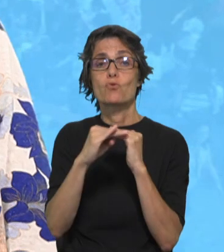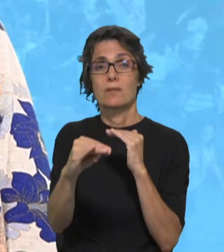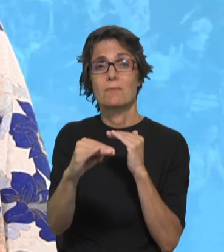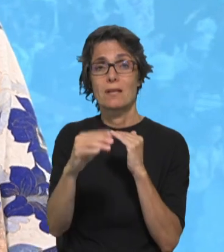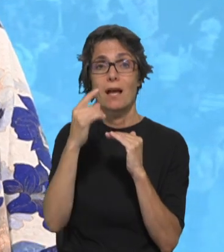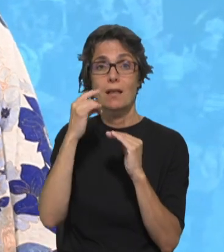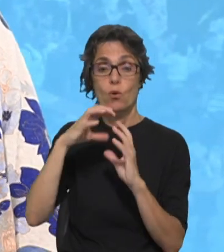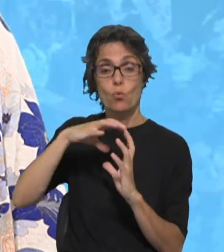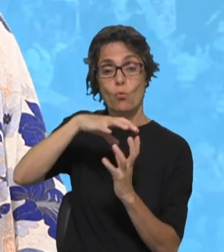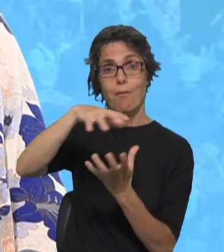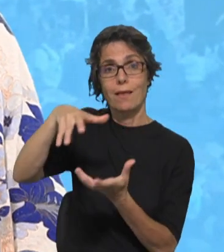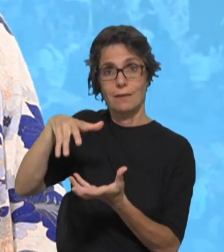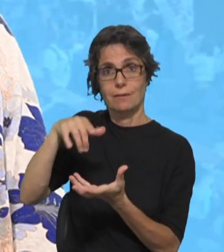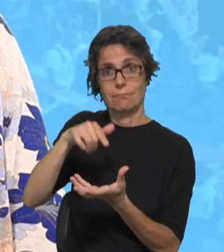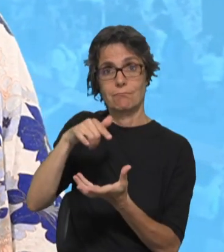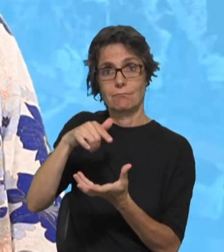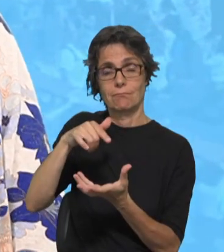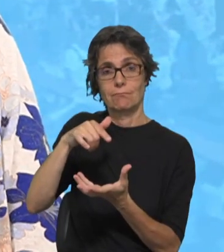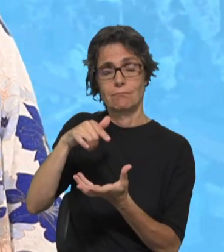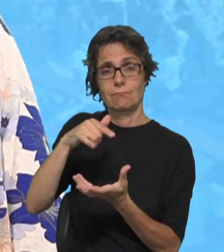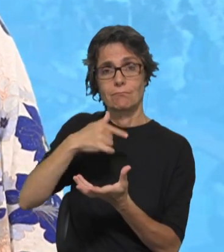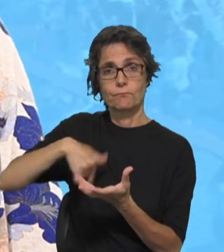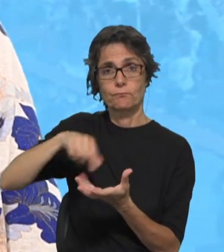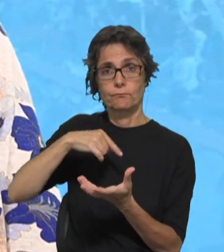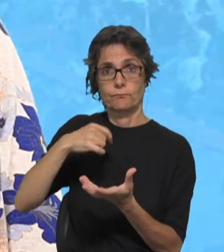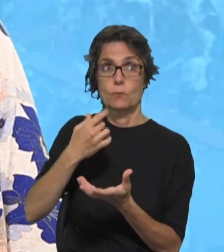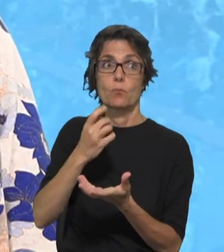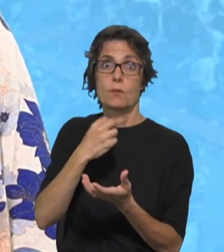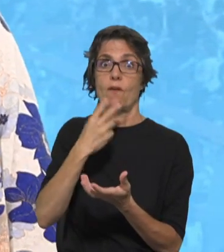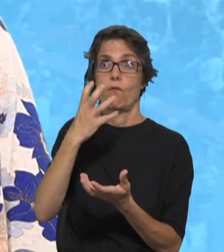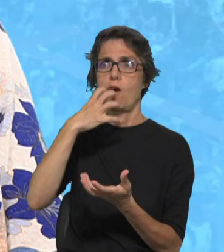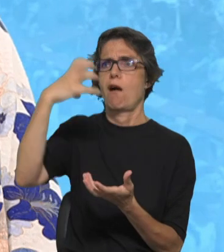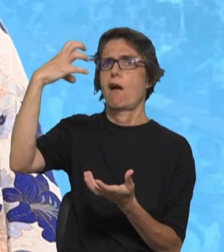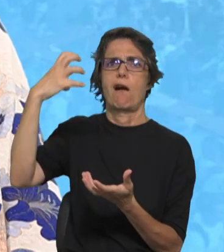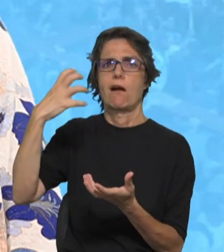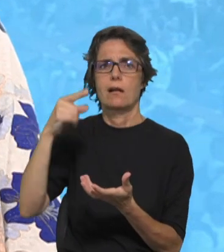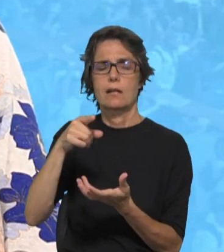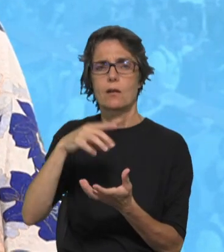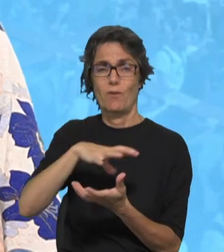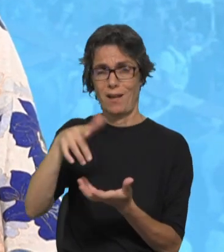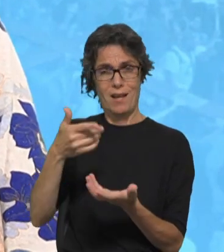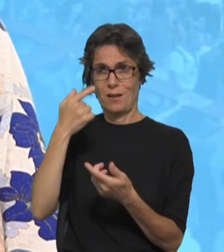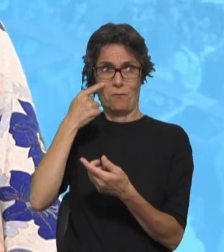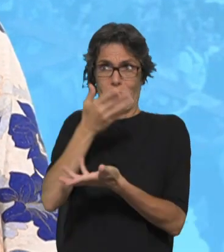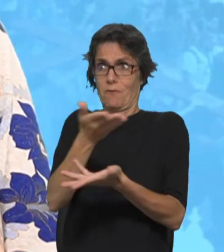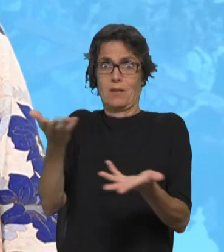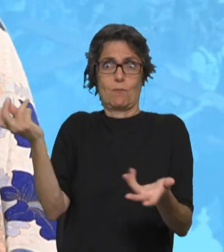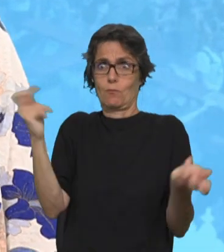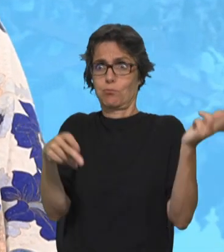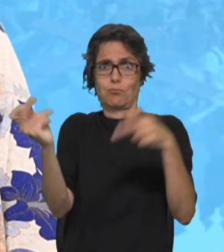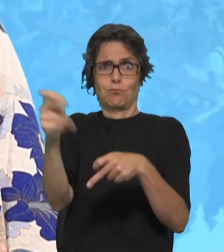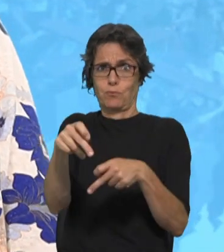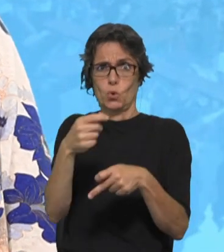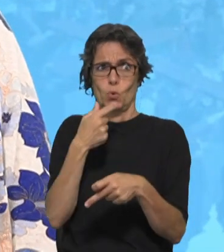do planeta, que digamos que ouvir o clamor da Terra é ver como ele se queixa, não é? Os gritos são